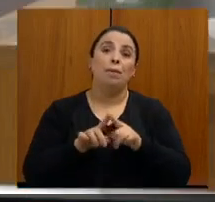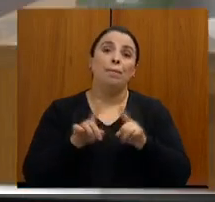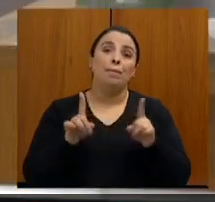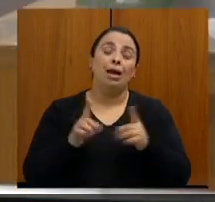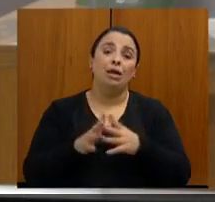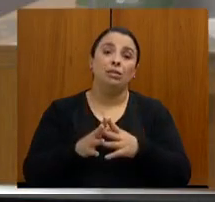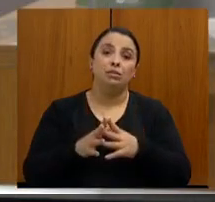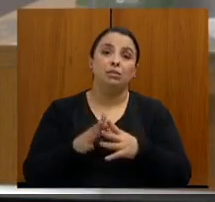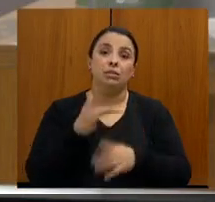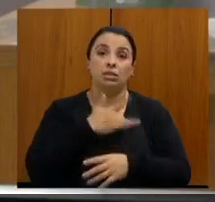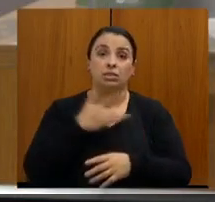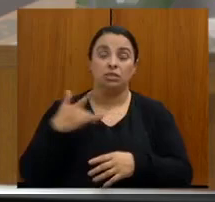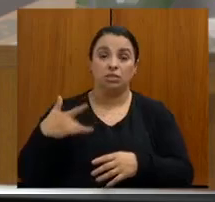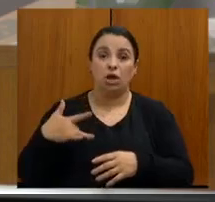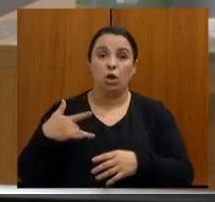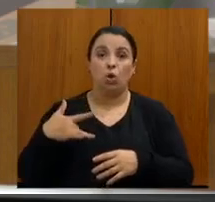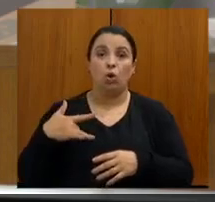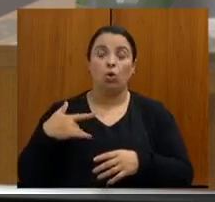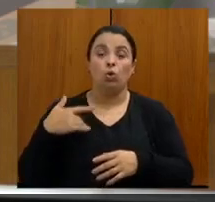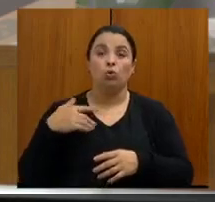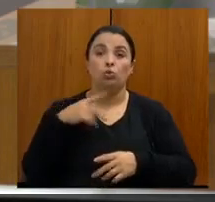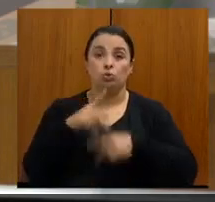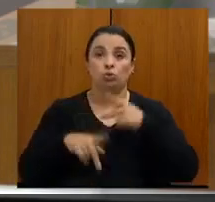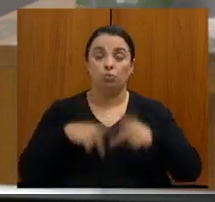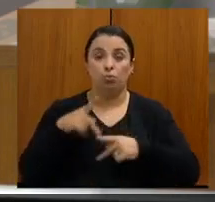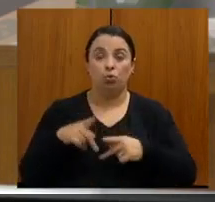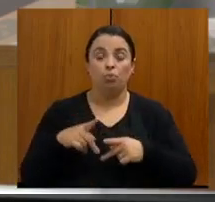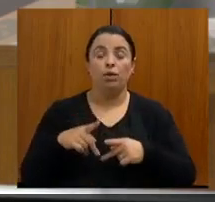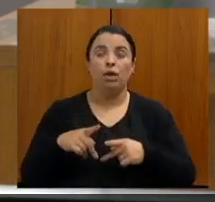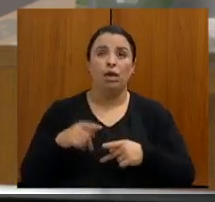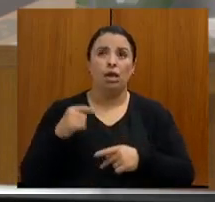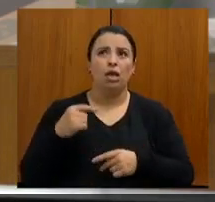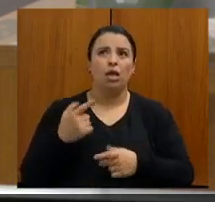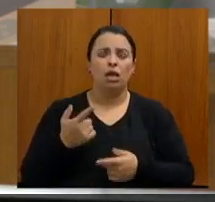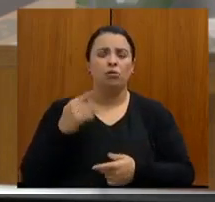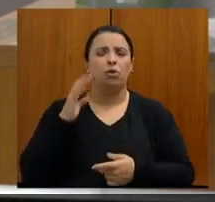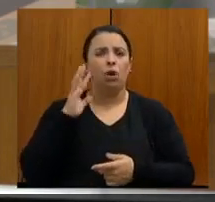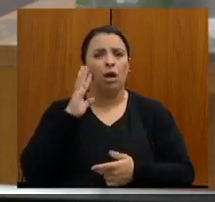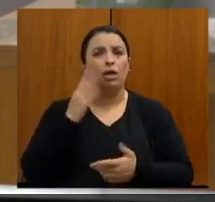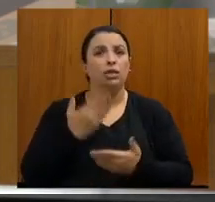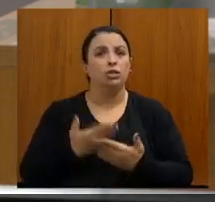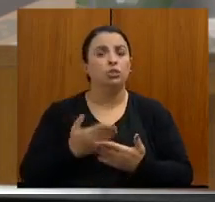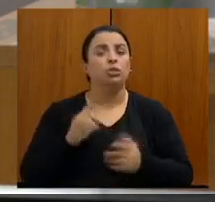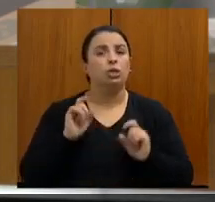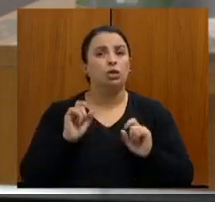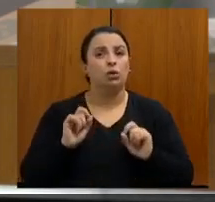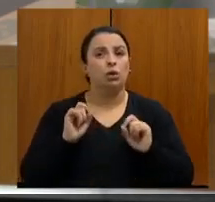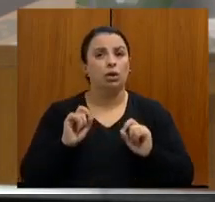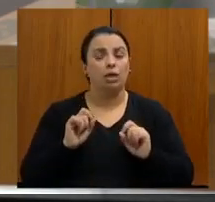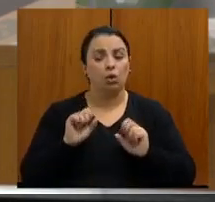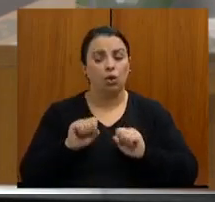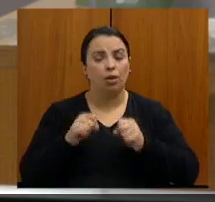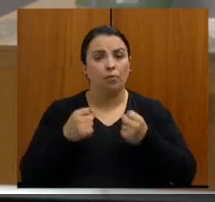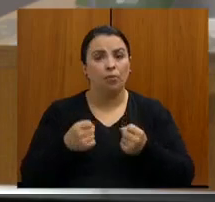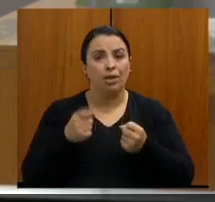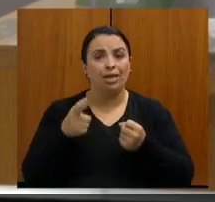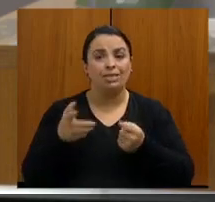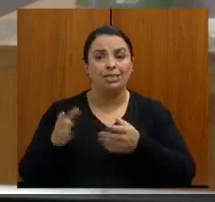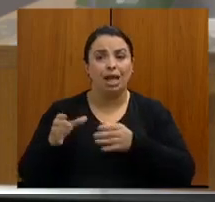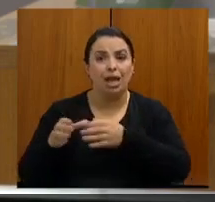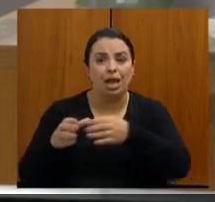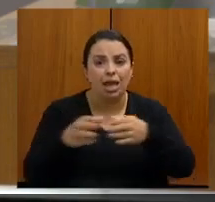do ponto de vista de saúde pública, de fato, que o empenho necessário nessa rede em específico,